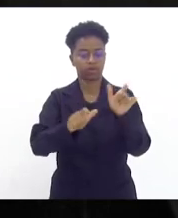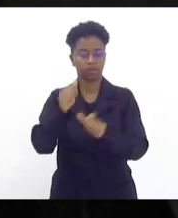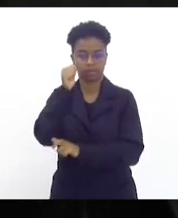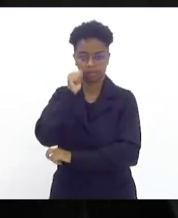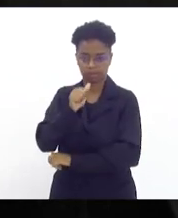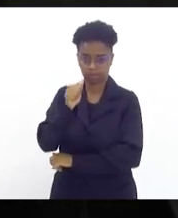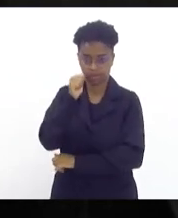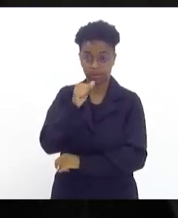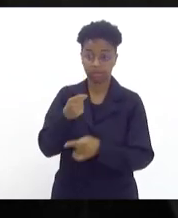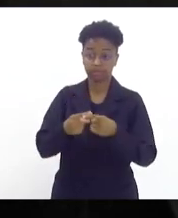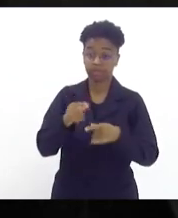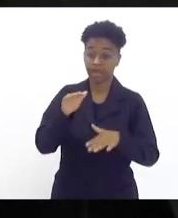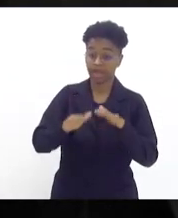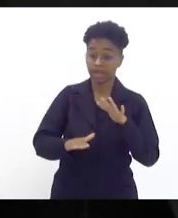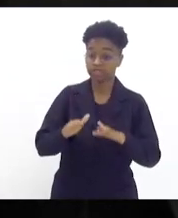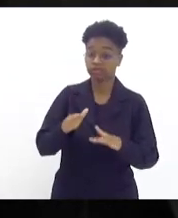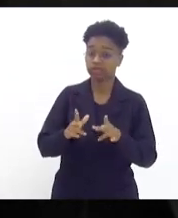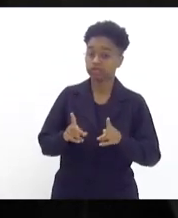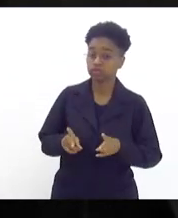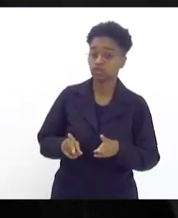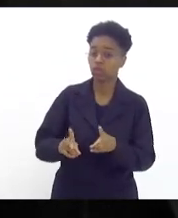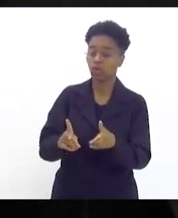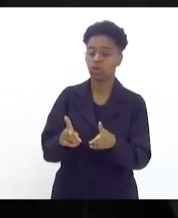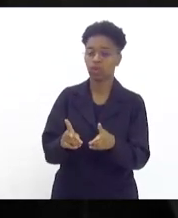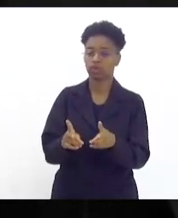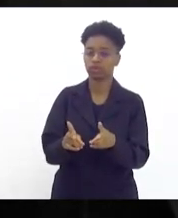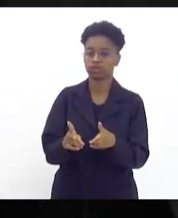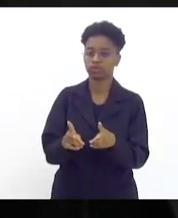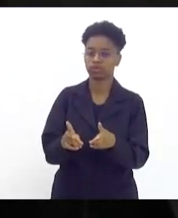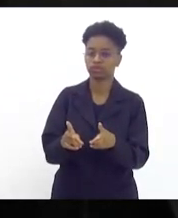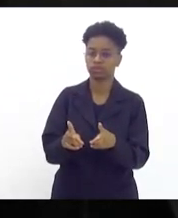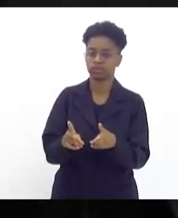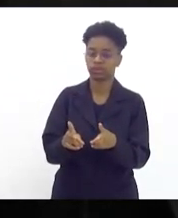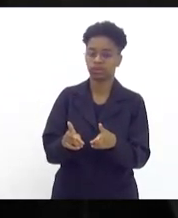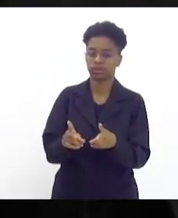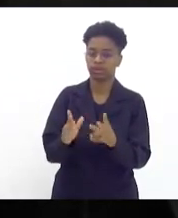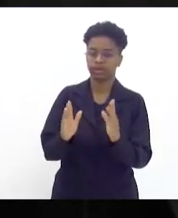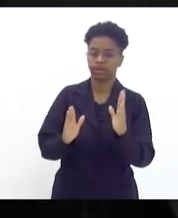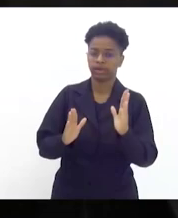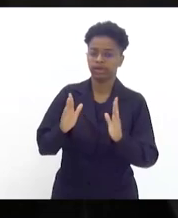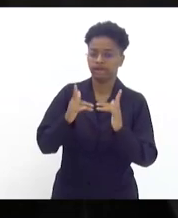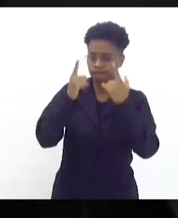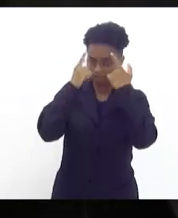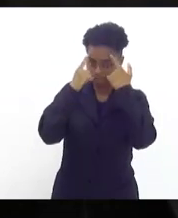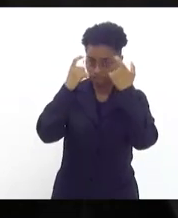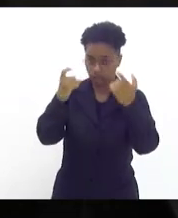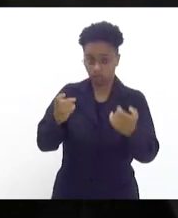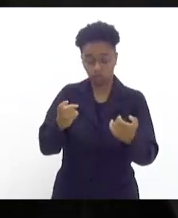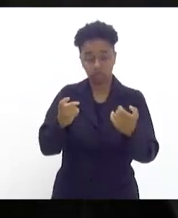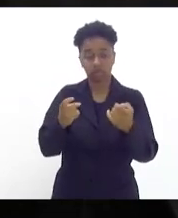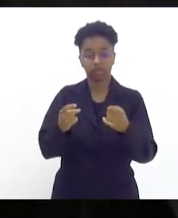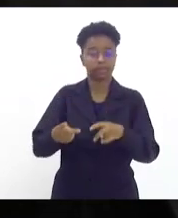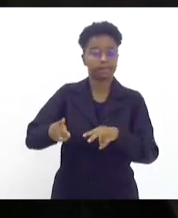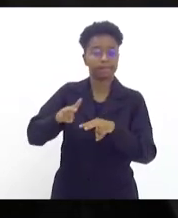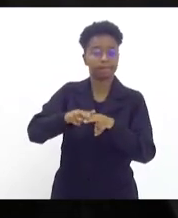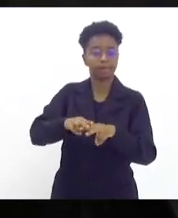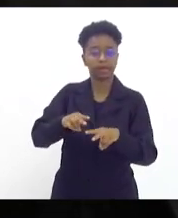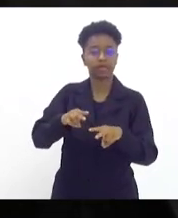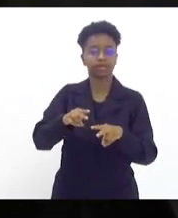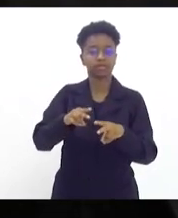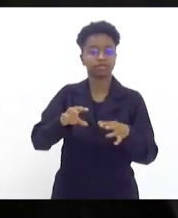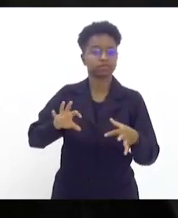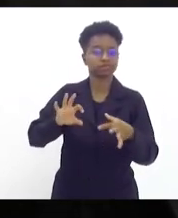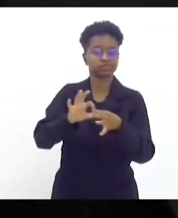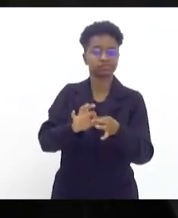que muitas das vezes se mantém nesse ciclo de violência presa ao seu